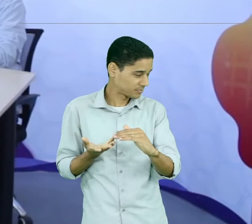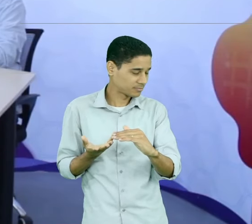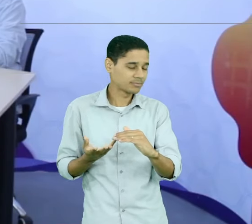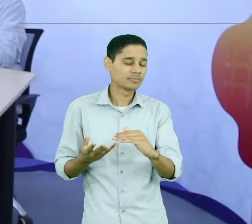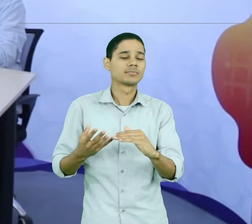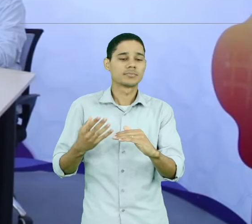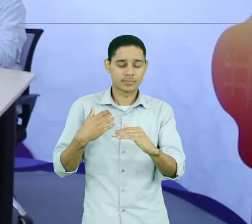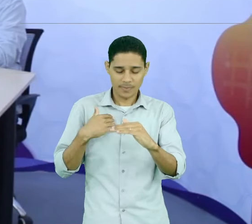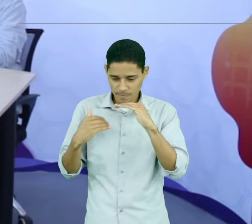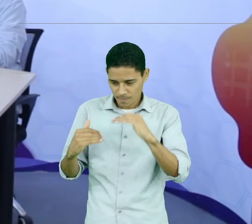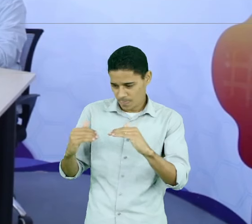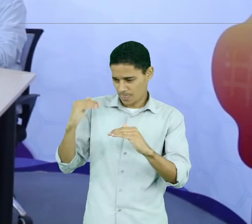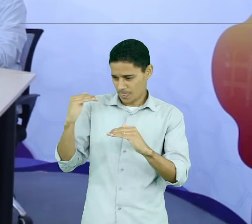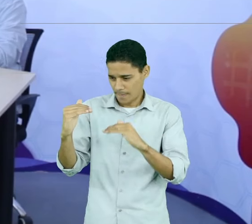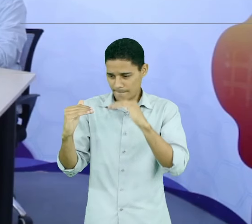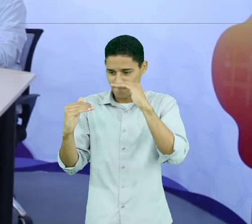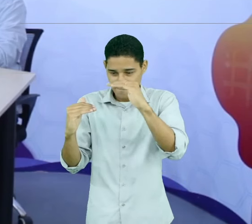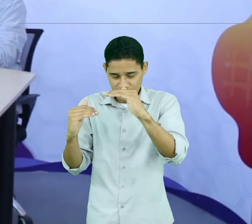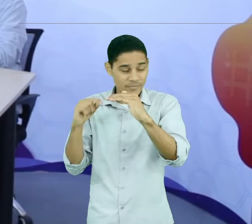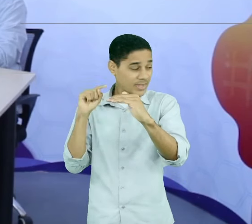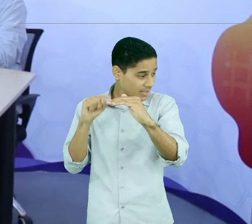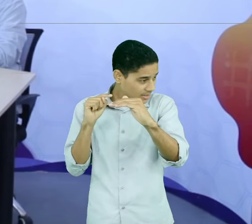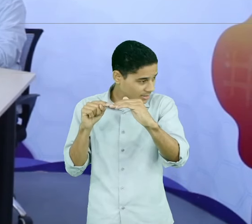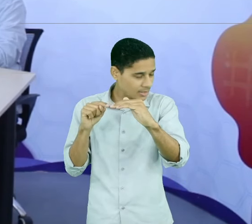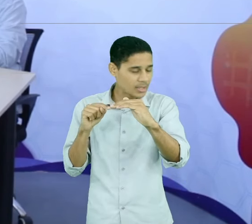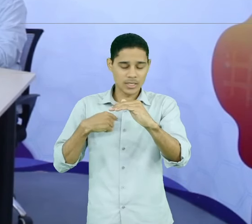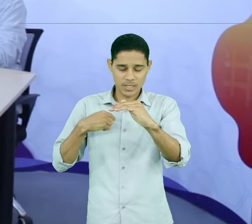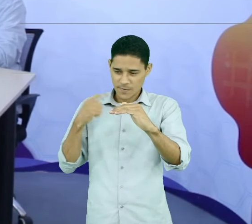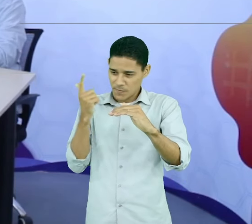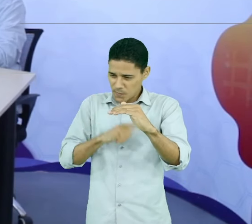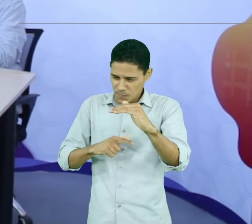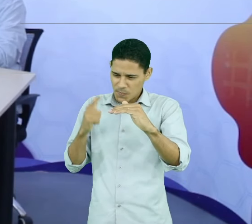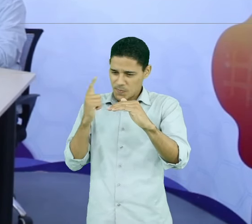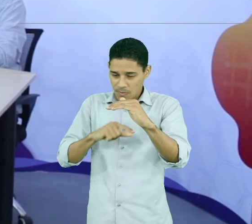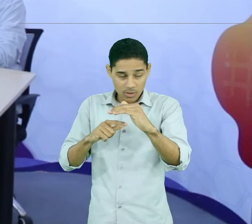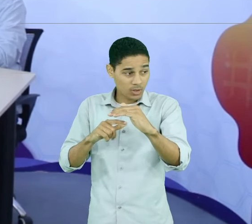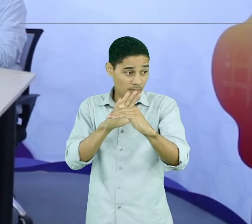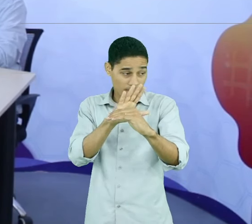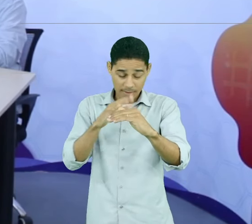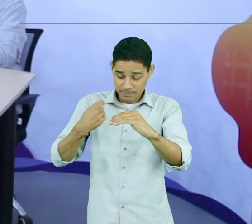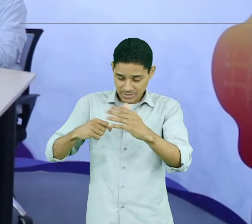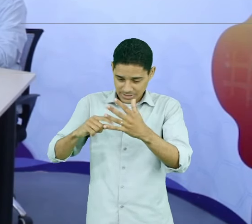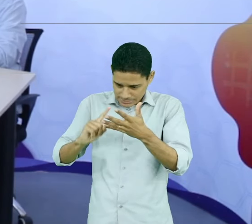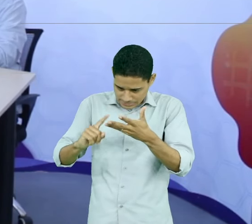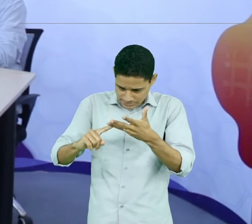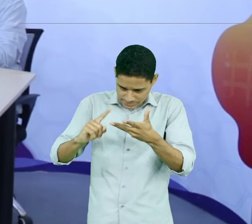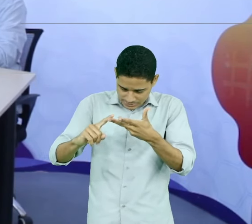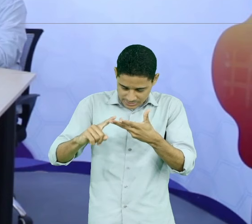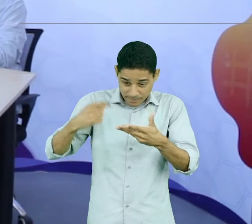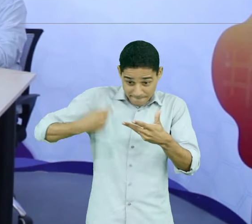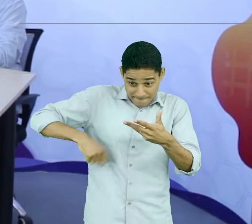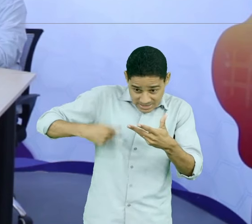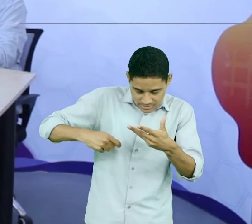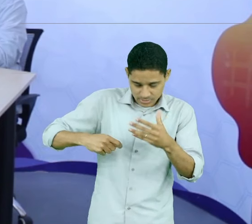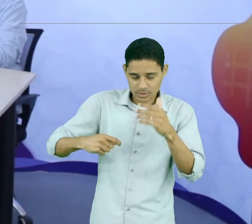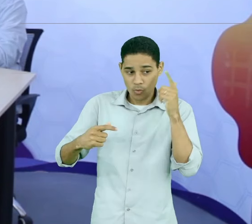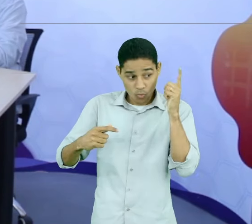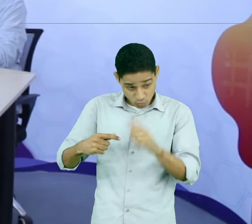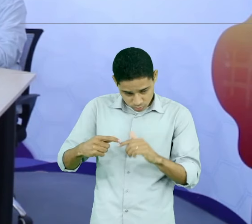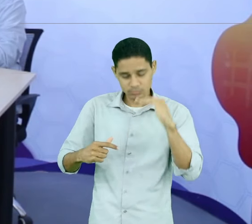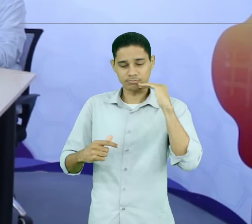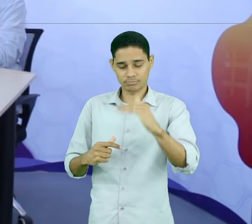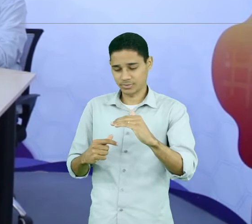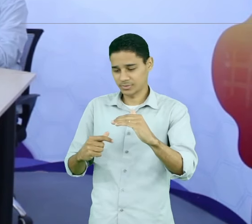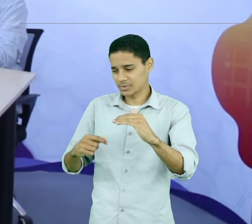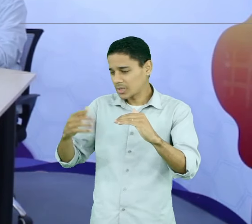cada posição, eu vou tendo requisitos de acesso que devem ser atendidos para